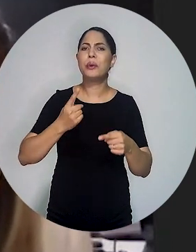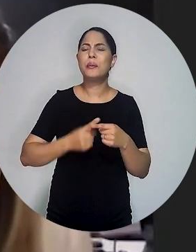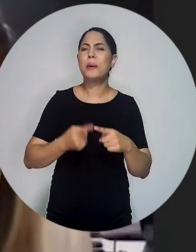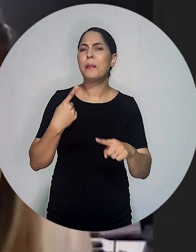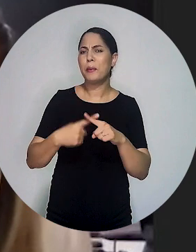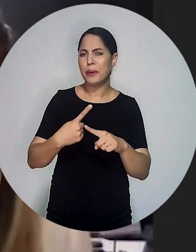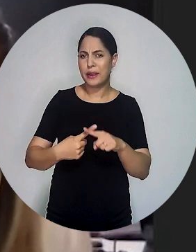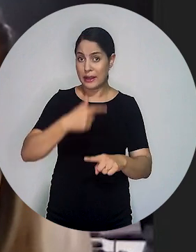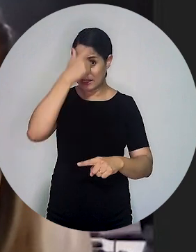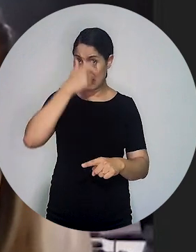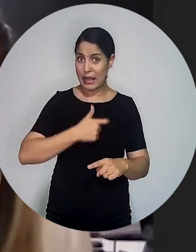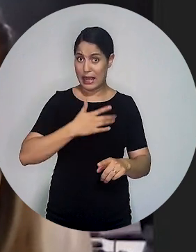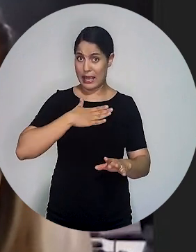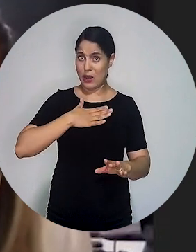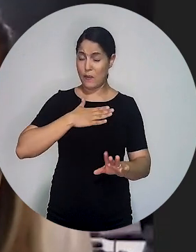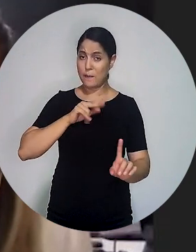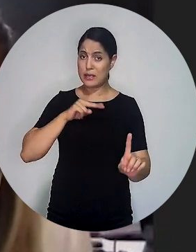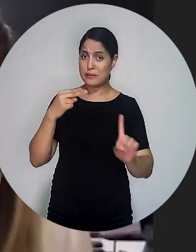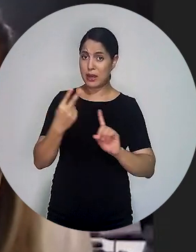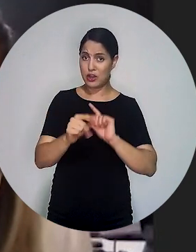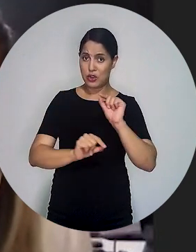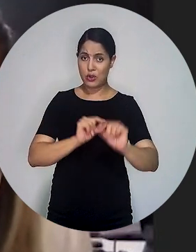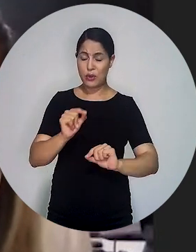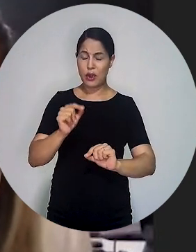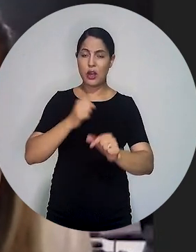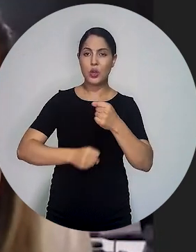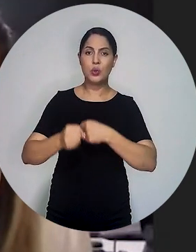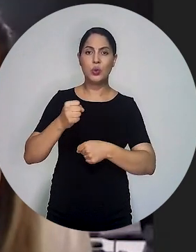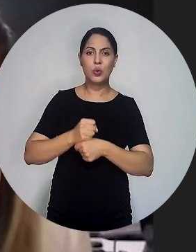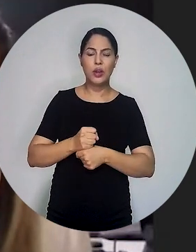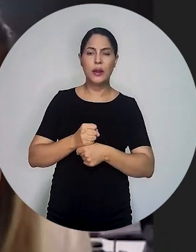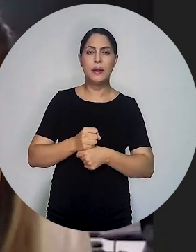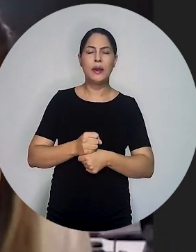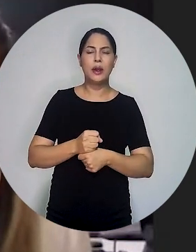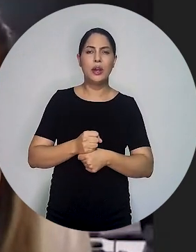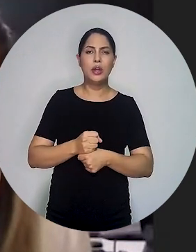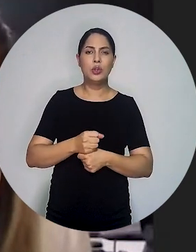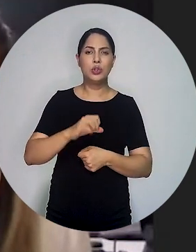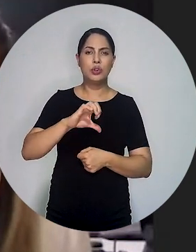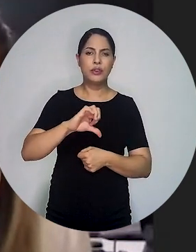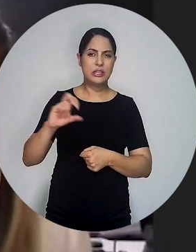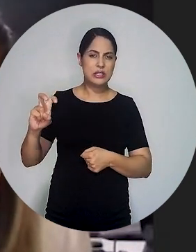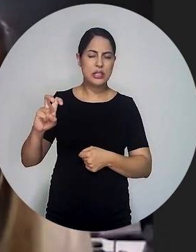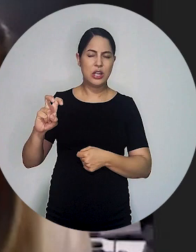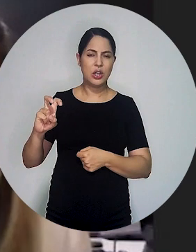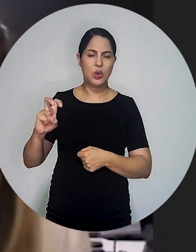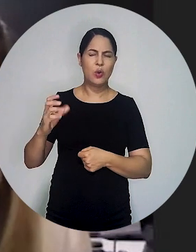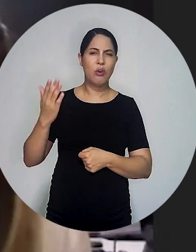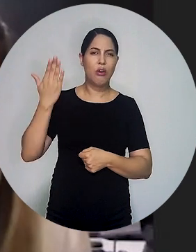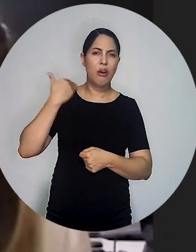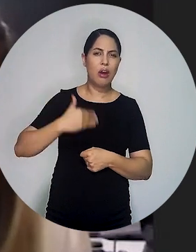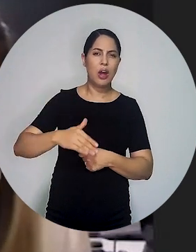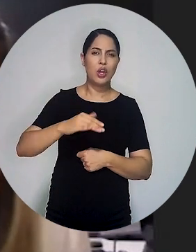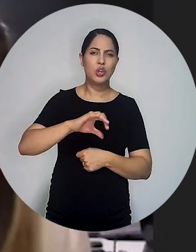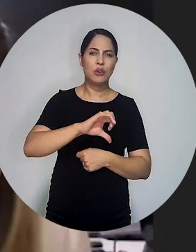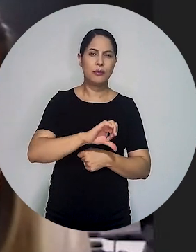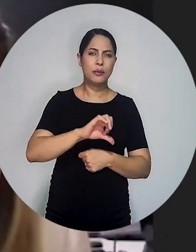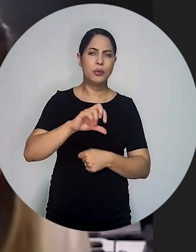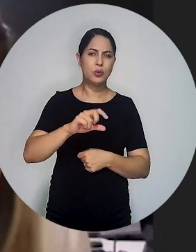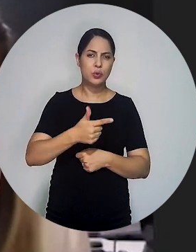está, decorre, na minha visão, de uma opção de uma lei de 95, que é a lei 9.250,